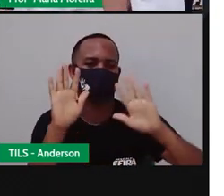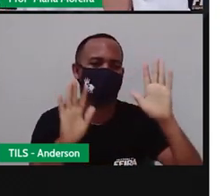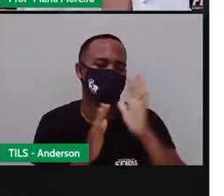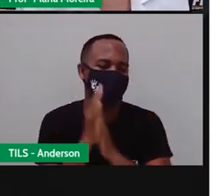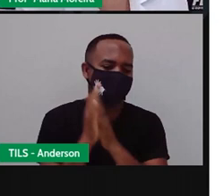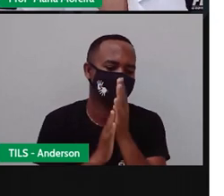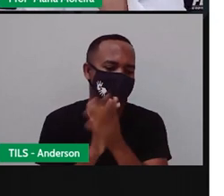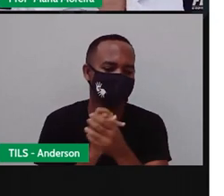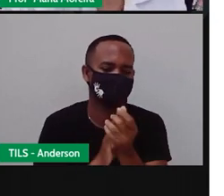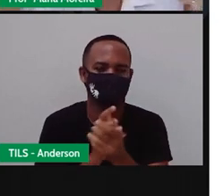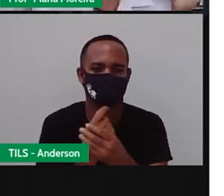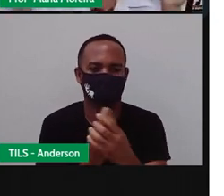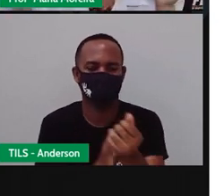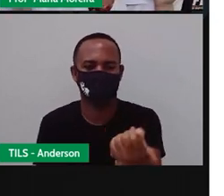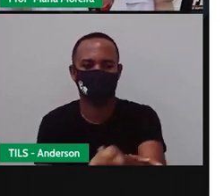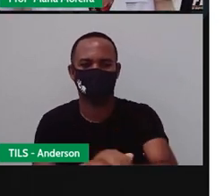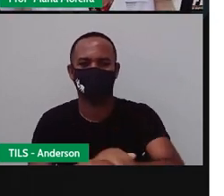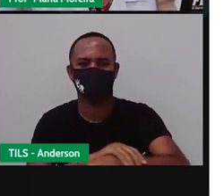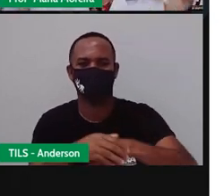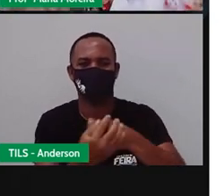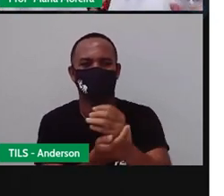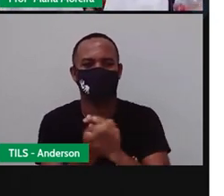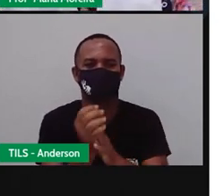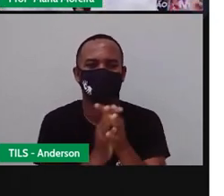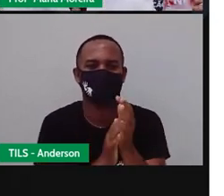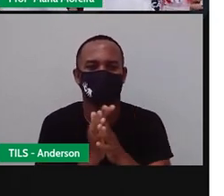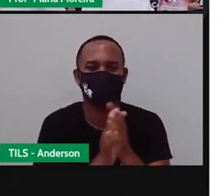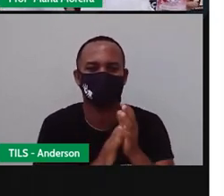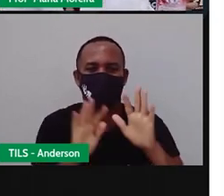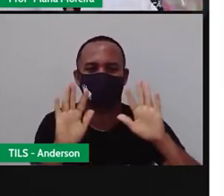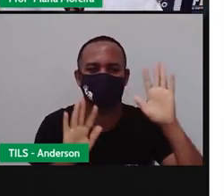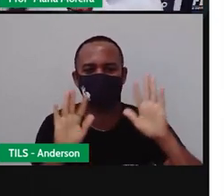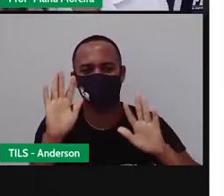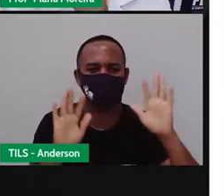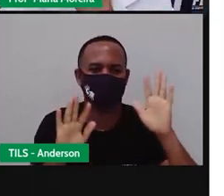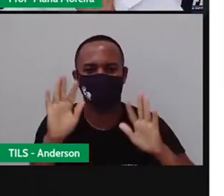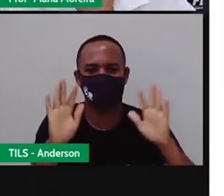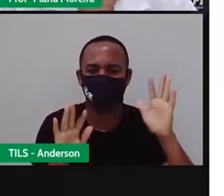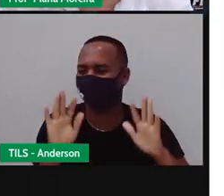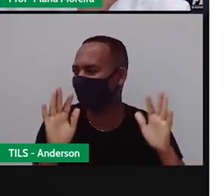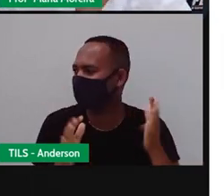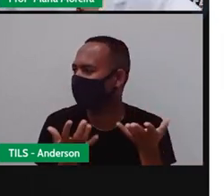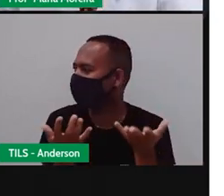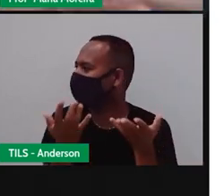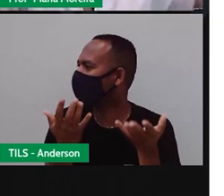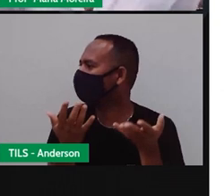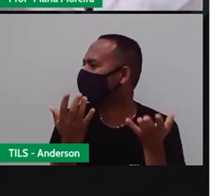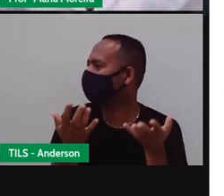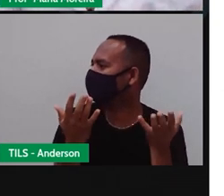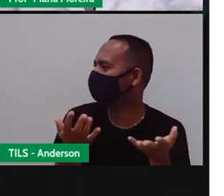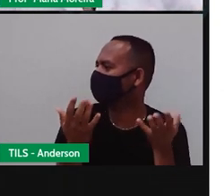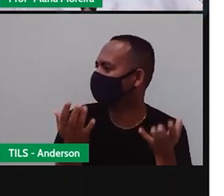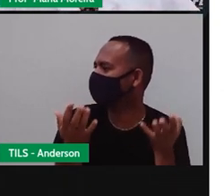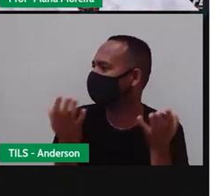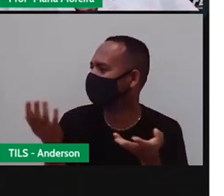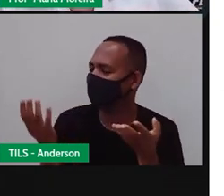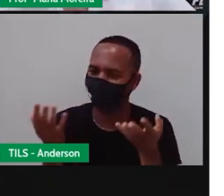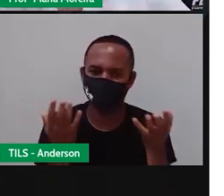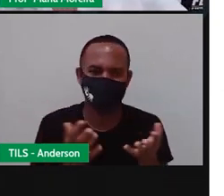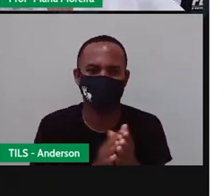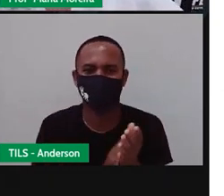Usem álcool em gel e usem máscara. Eu vou providenciar minha máscara já junina. Esse mês aqui é tudo junino.